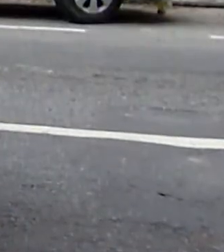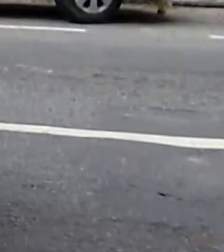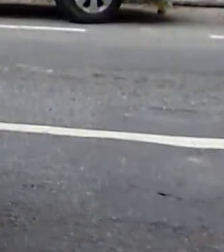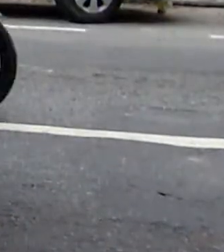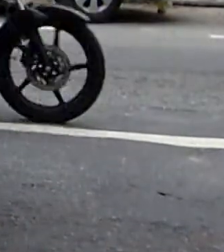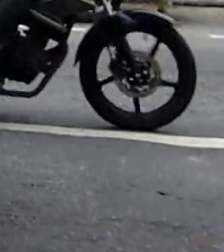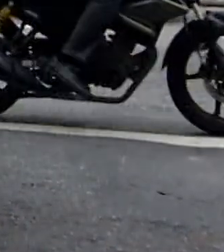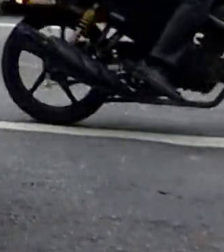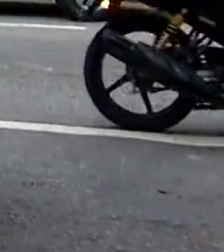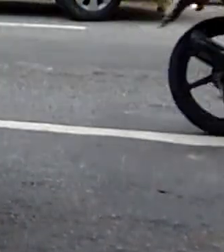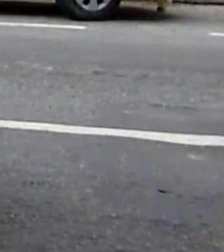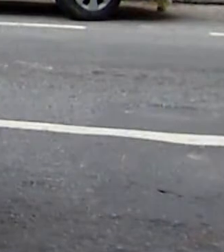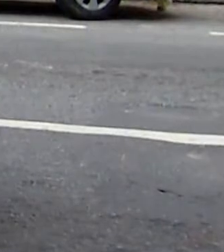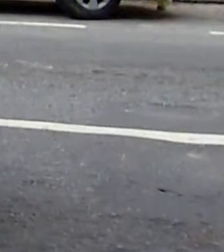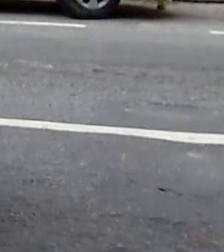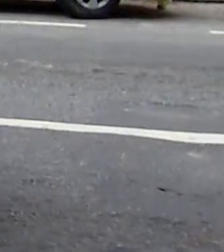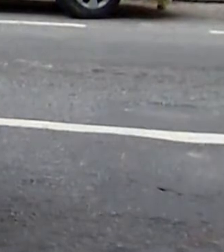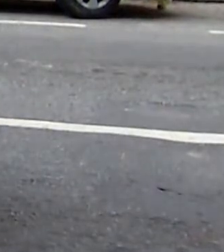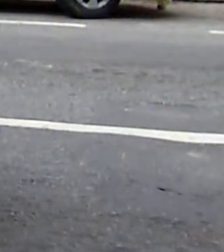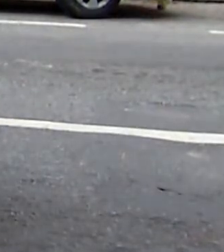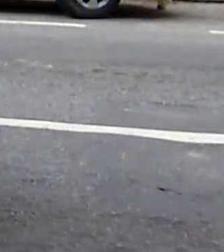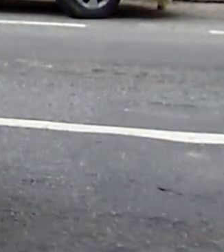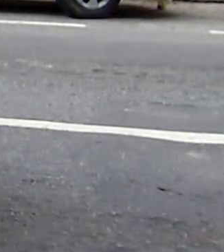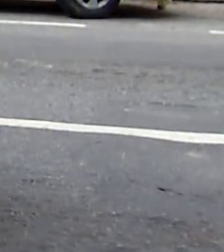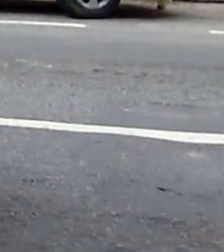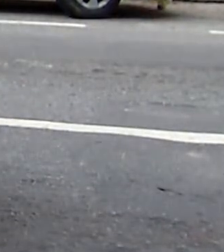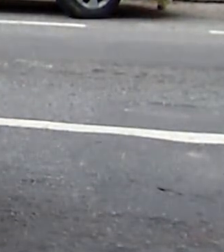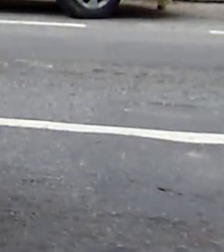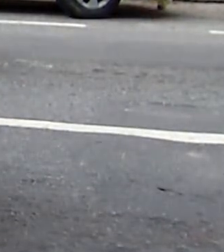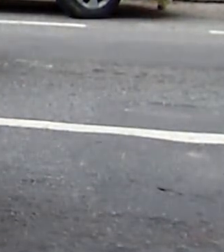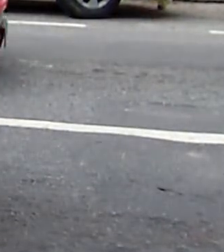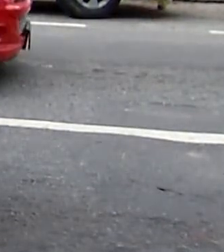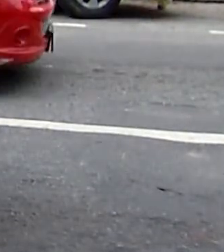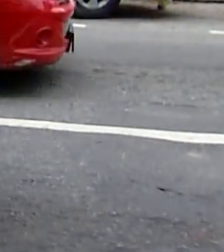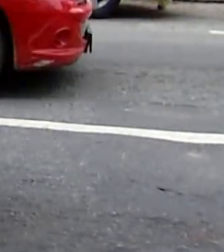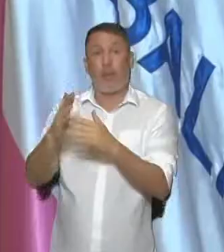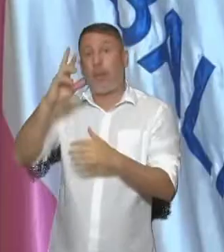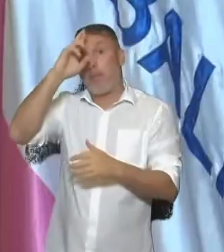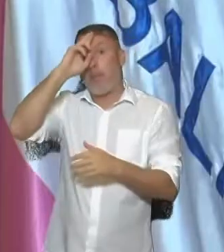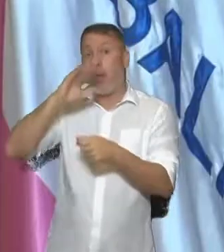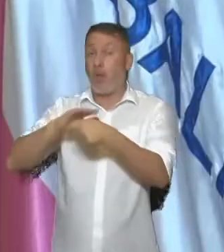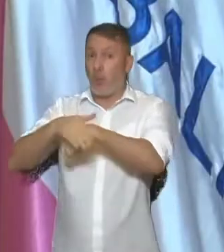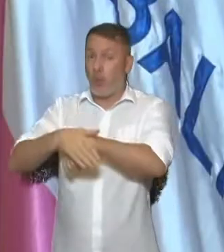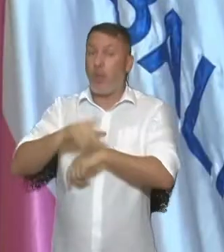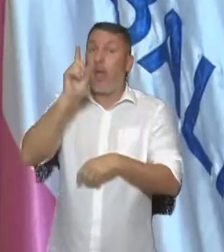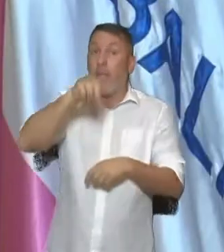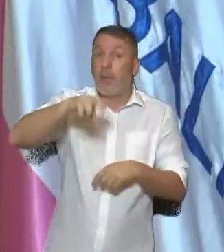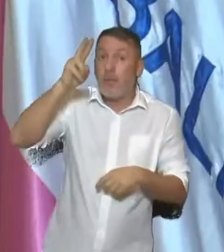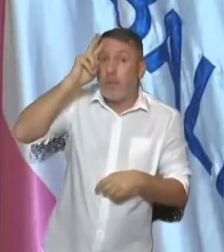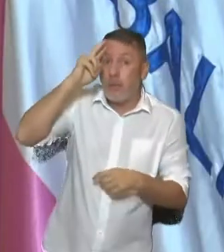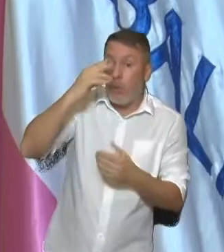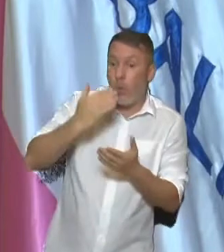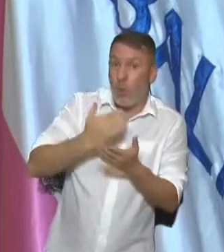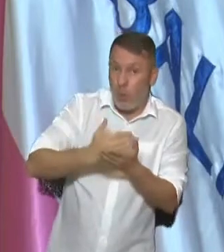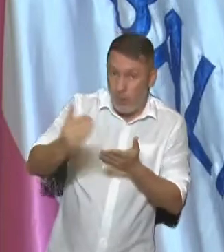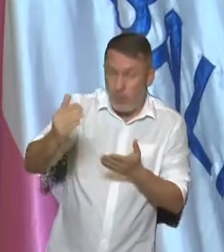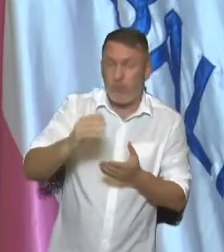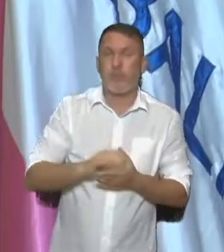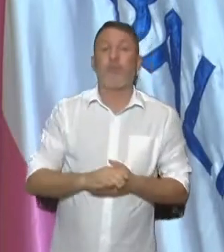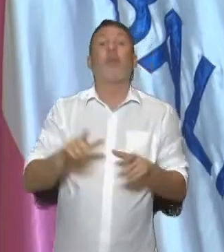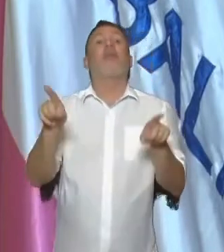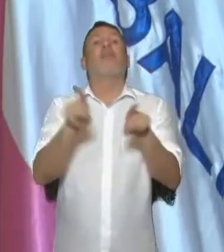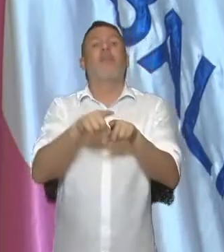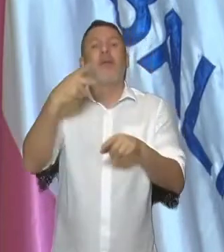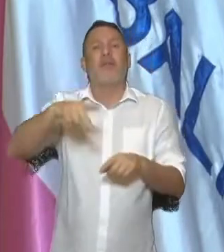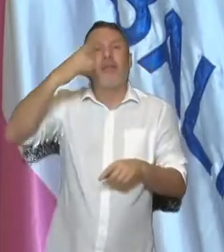a liberação de 100% da ocupação nos ônibus rodoviários. Outra regra que nós estamos autorizando também nos estados